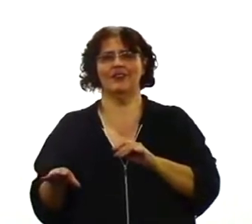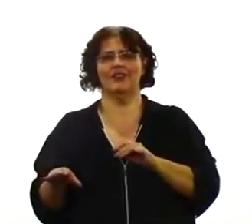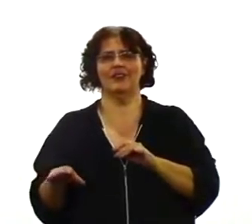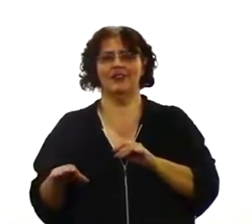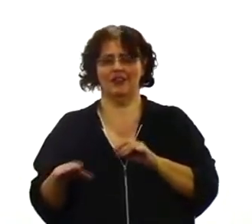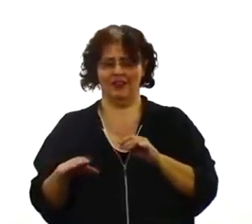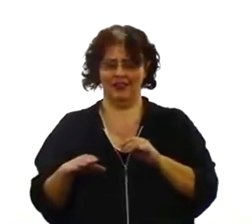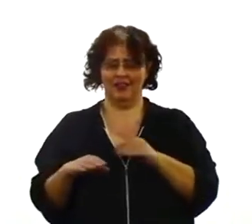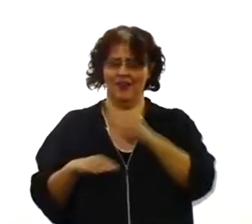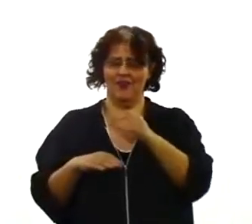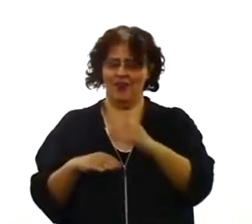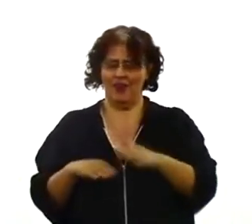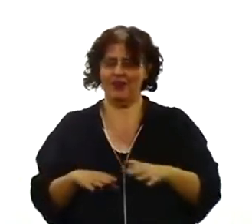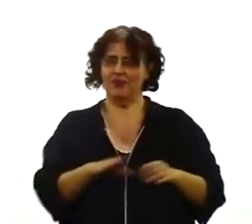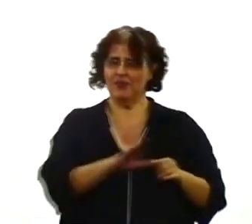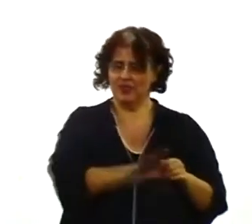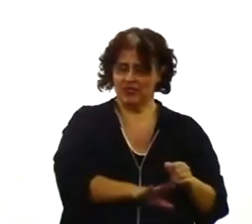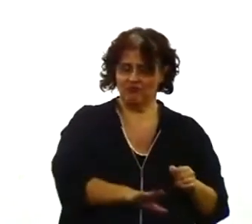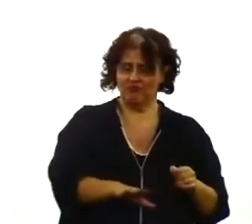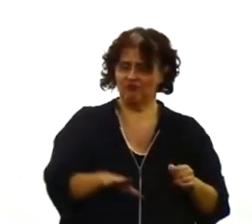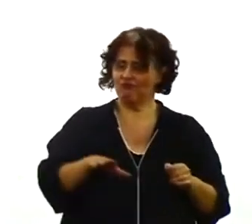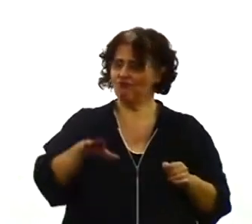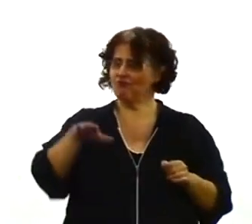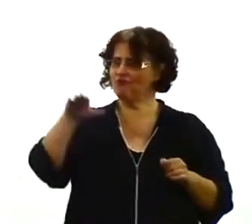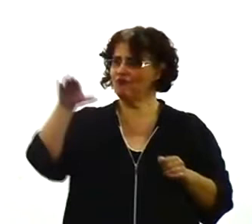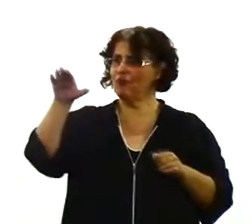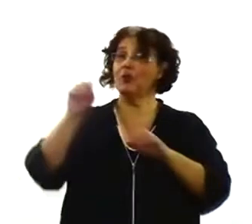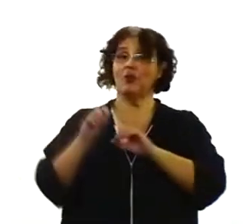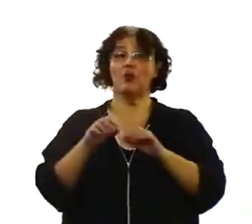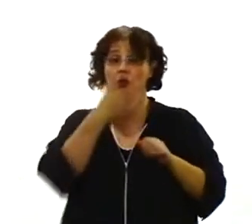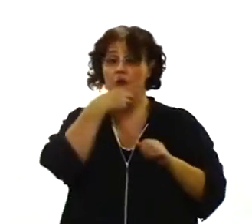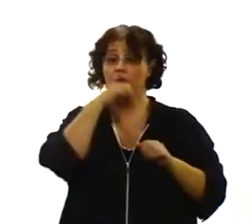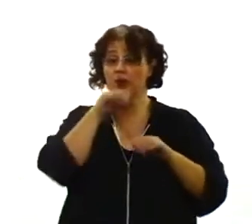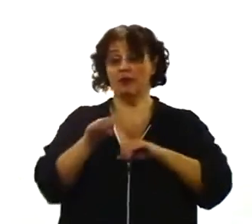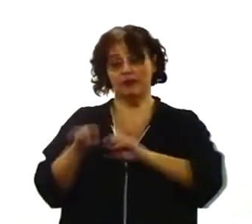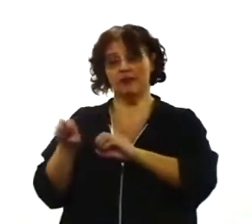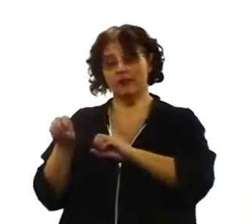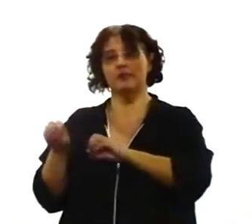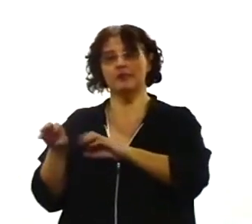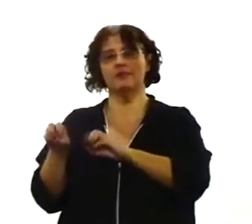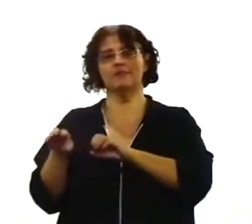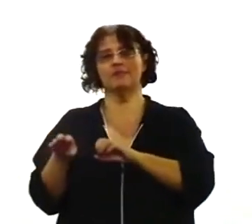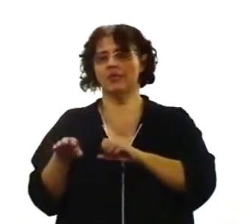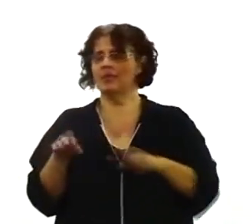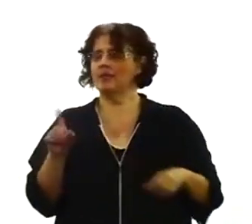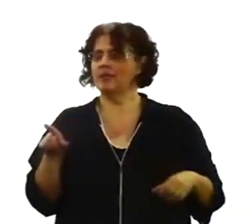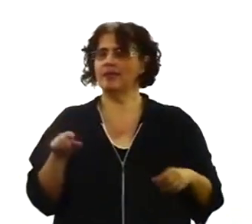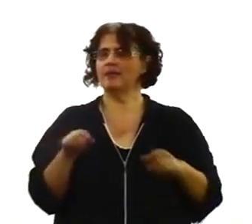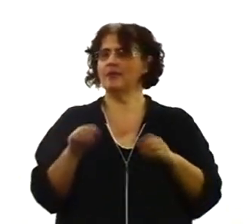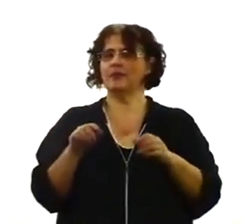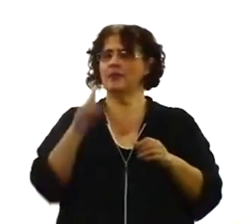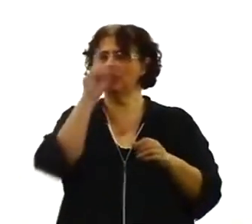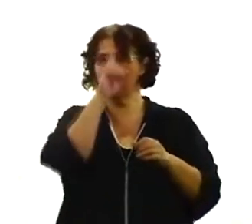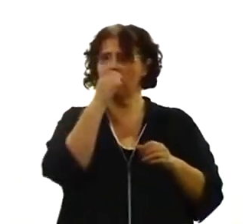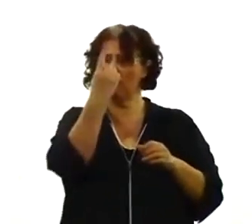Essa fé. A fé que o Senhor tem. Que a mamãe tem. Que talvez meus irmãos já tem. Fato e tendência.